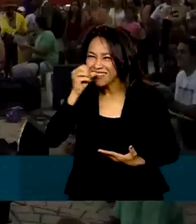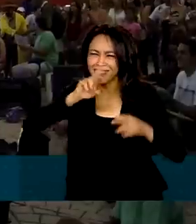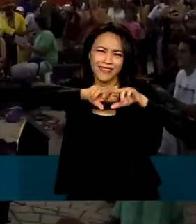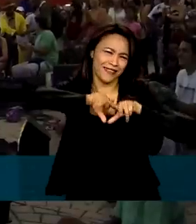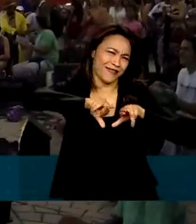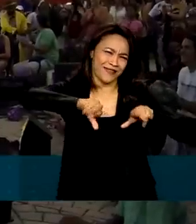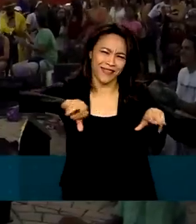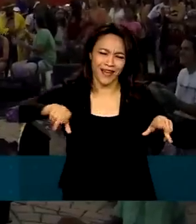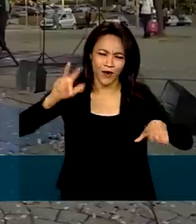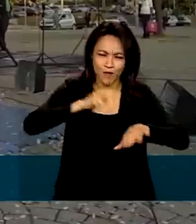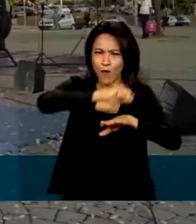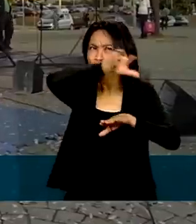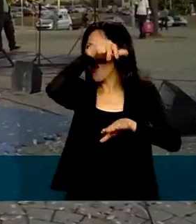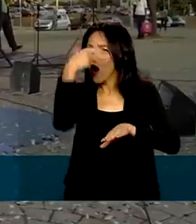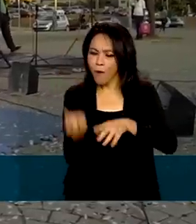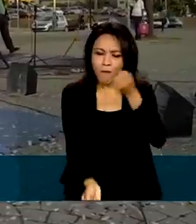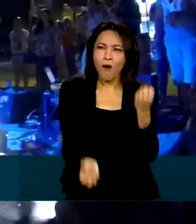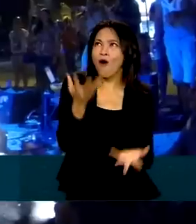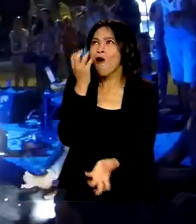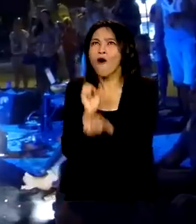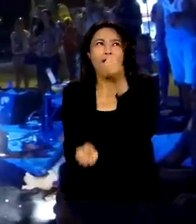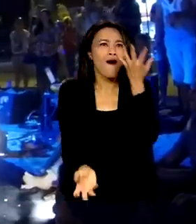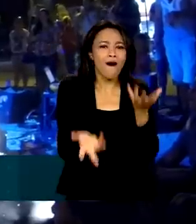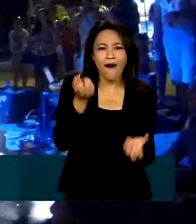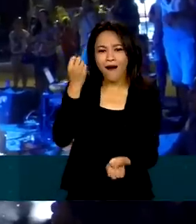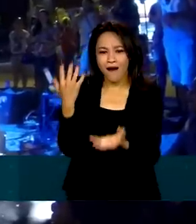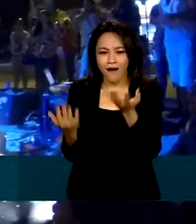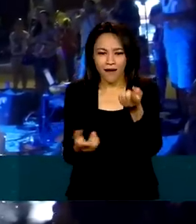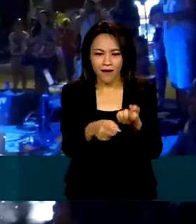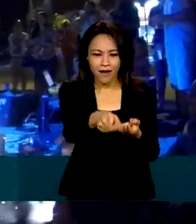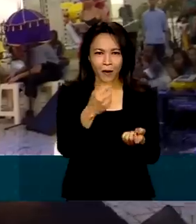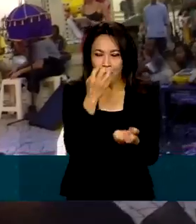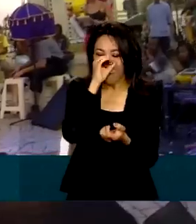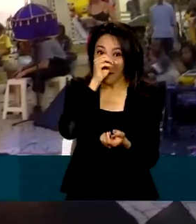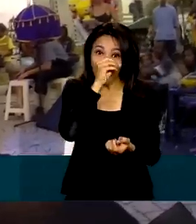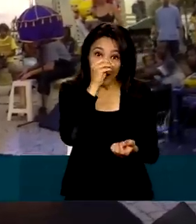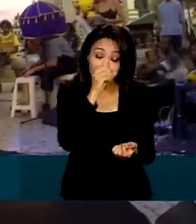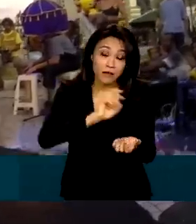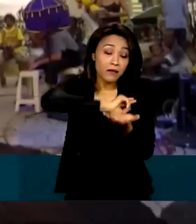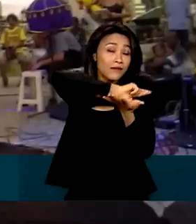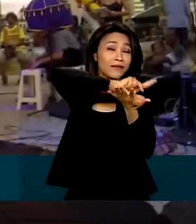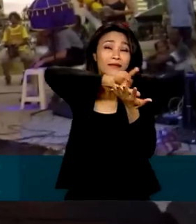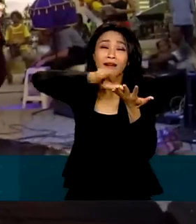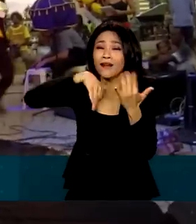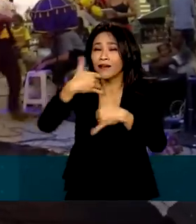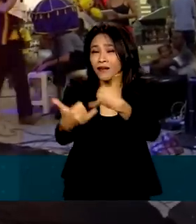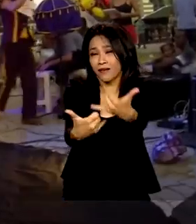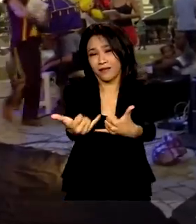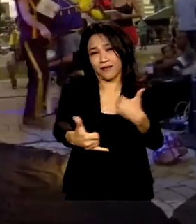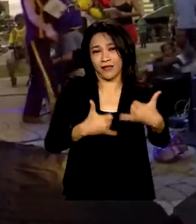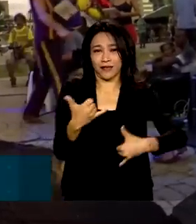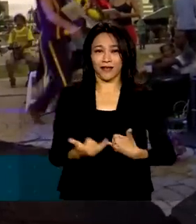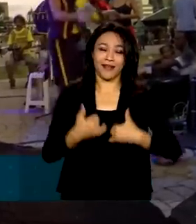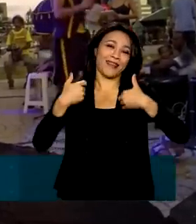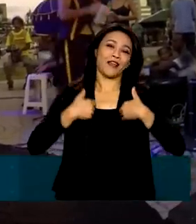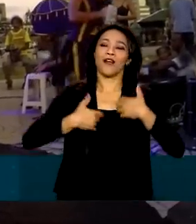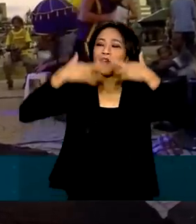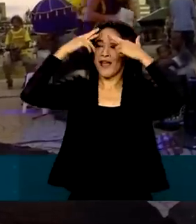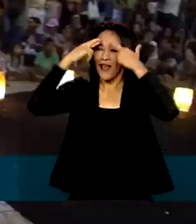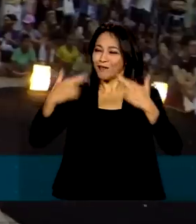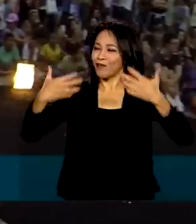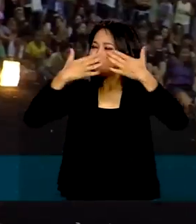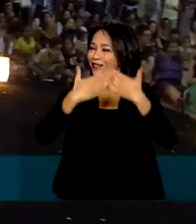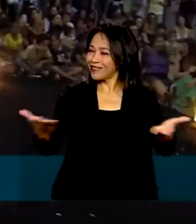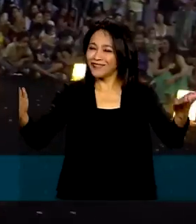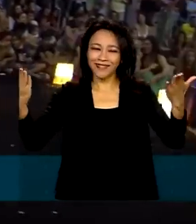mais. Malabares, mágica, o equilíbrio do palhaço e muita brincadeira. Respeitável o